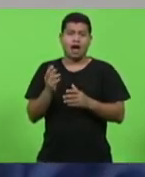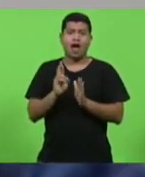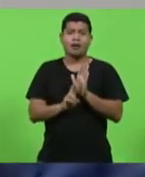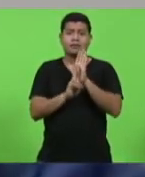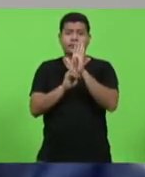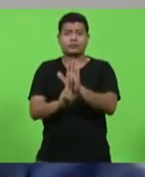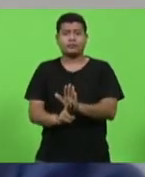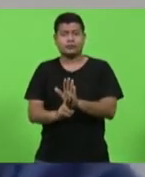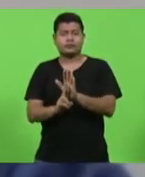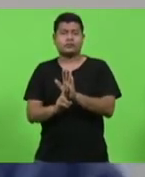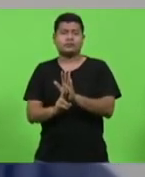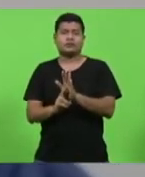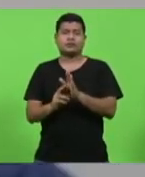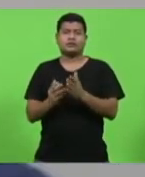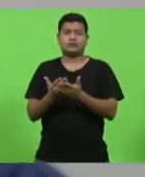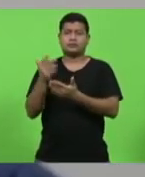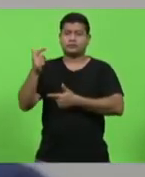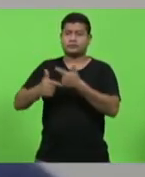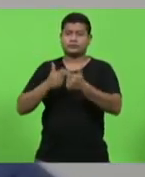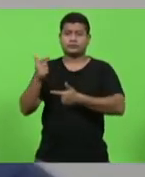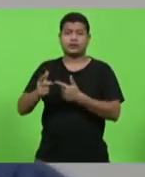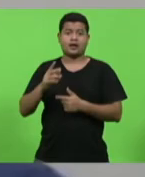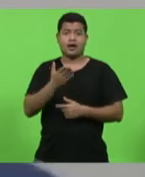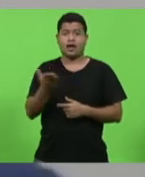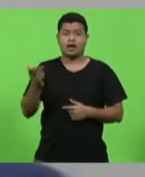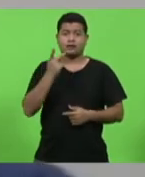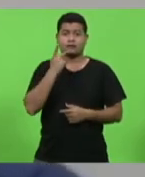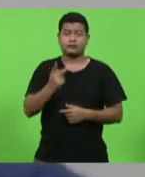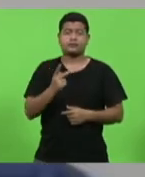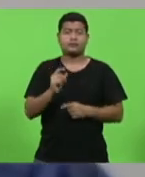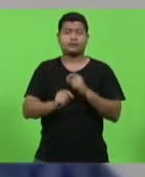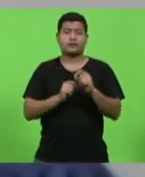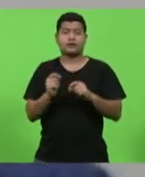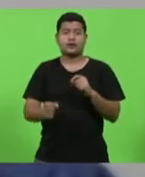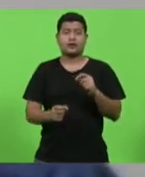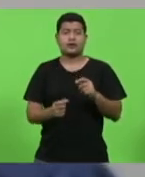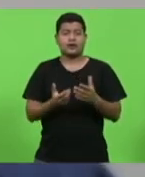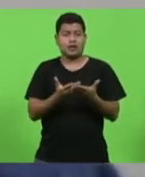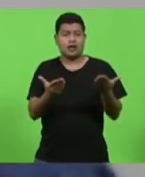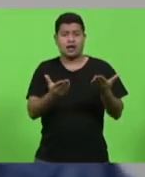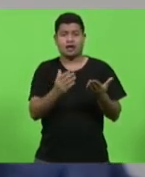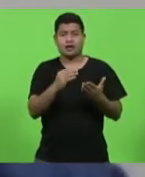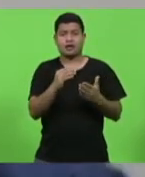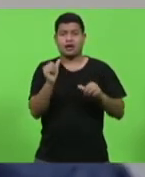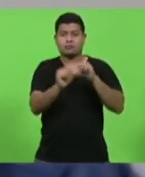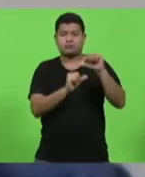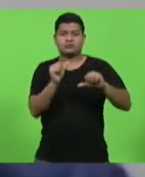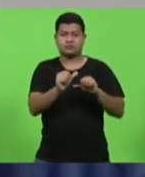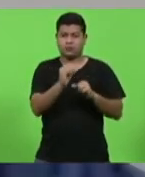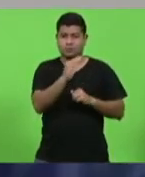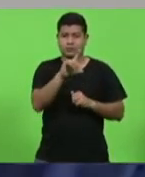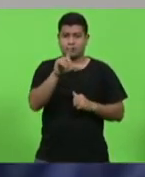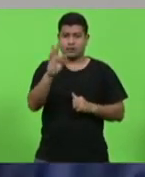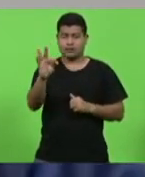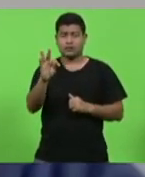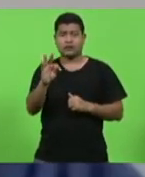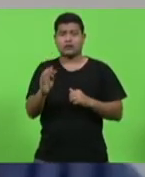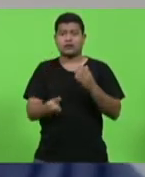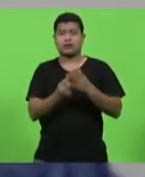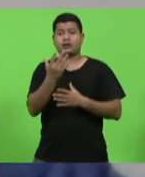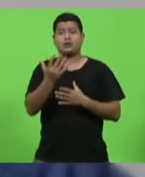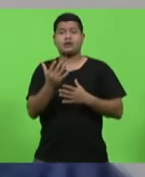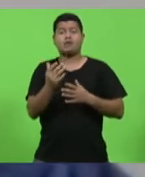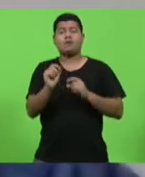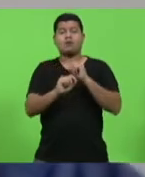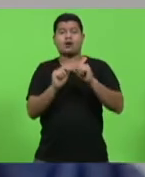trabalhadores dizem que ela criou uma contradição. é isso que fez a